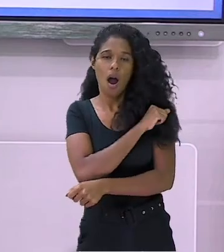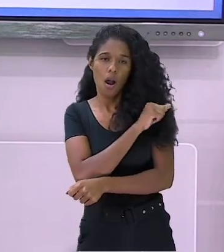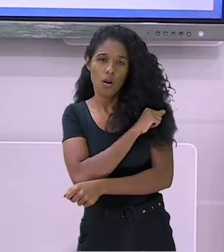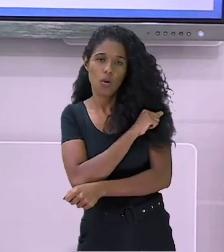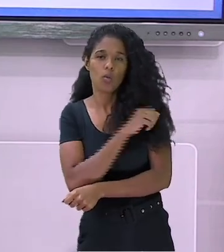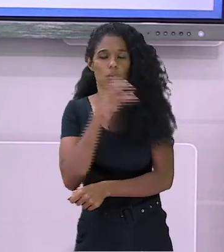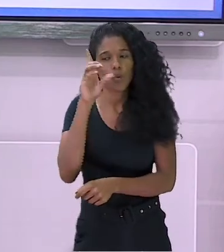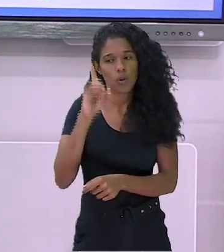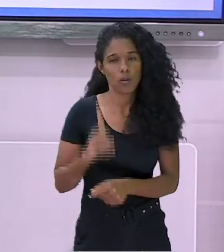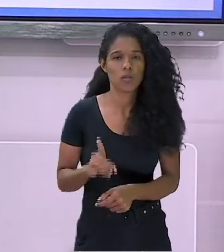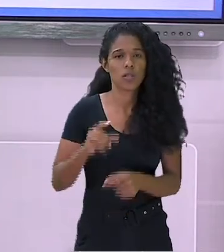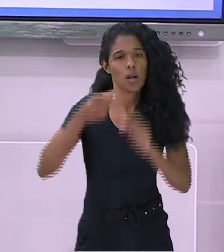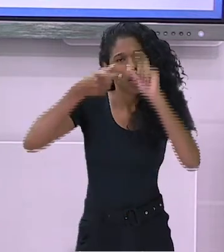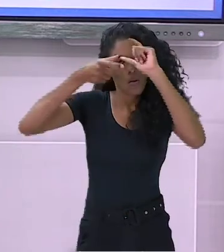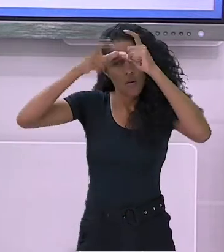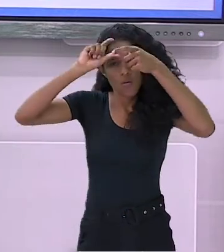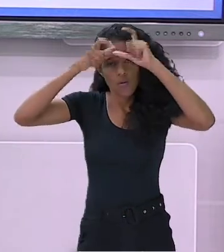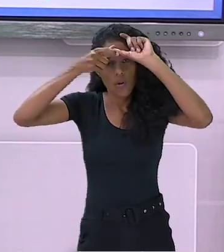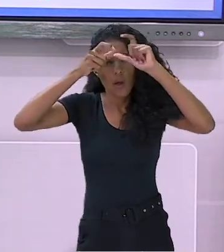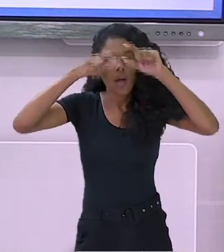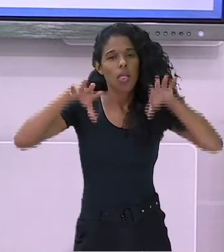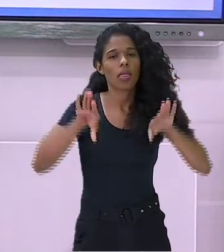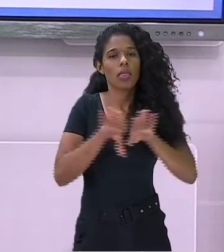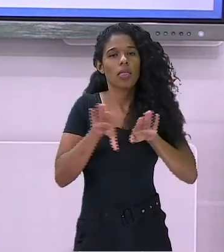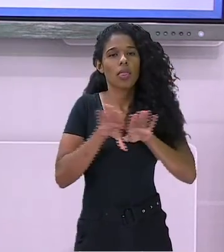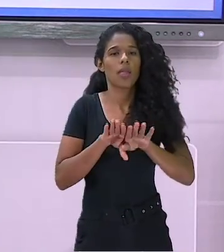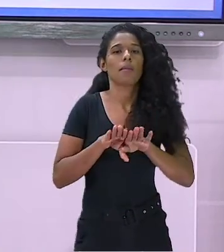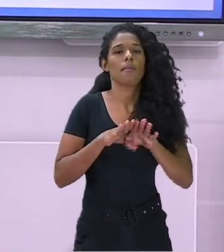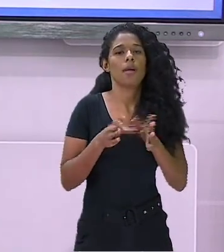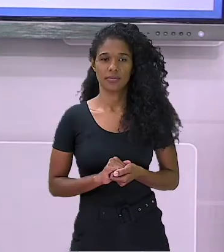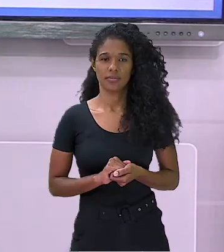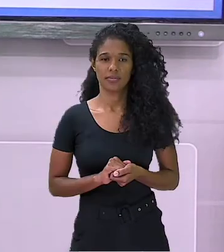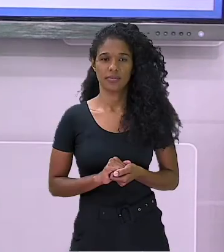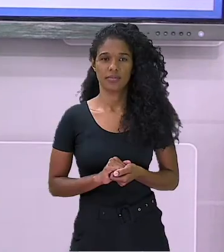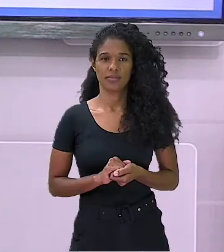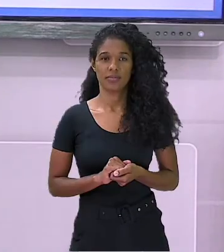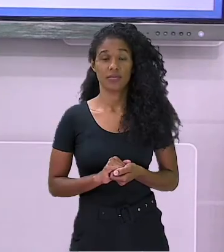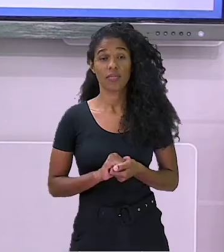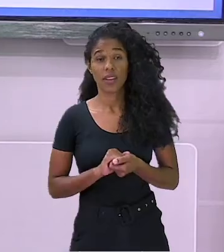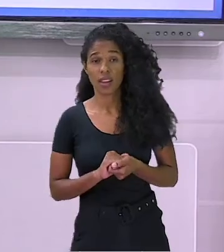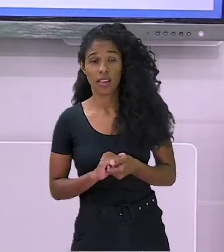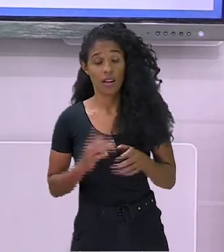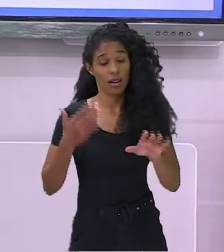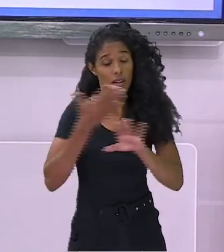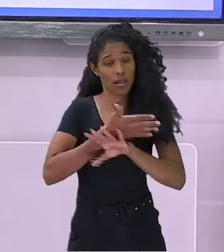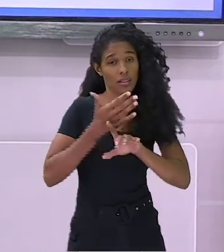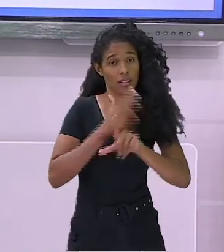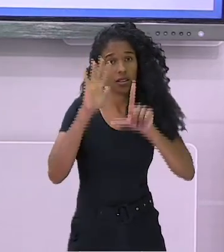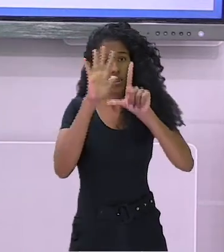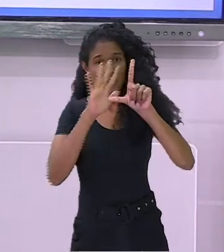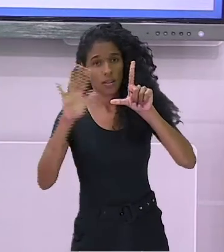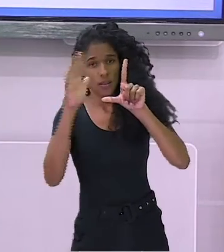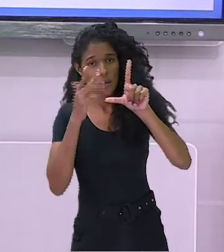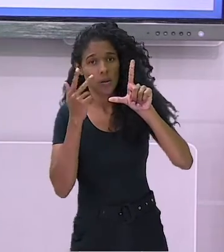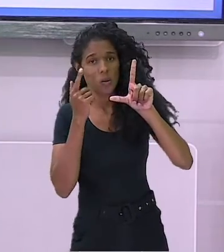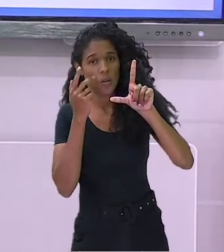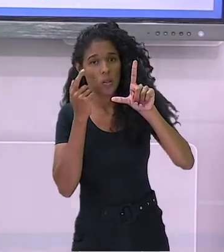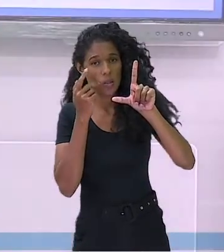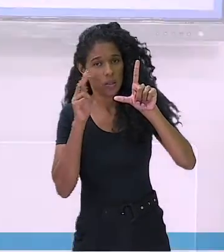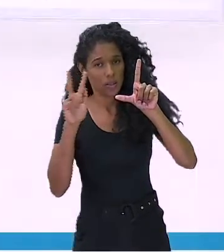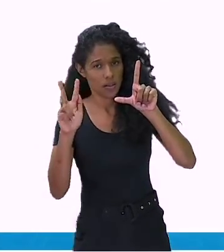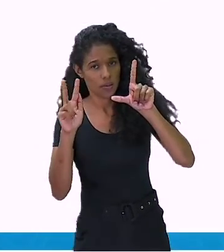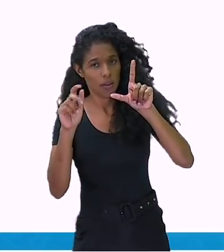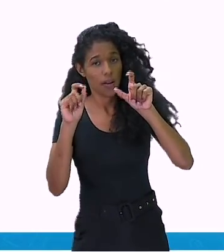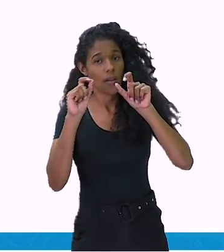globais do desenvolvimento e altas habilidades de superdotação. Ao acessar a plataforma SMEDGV, faça o seu